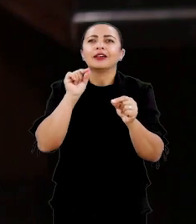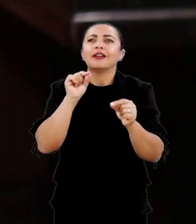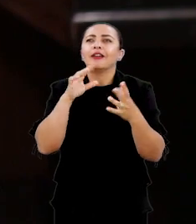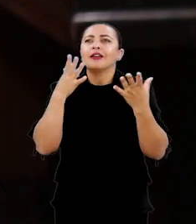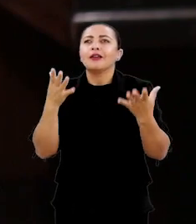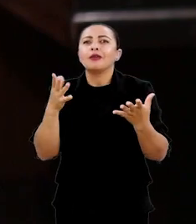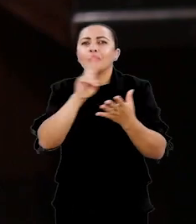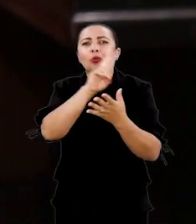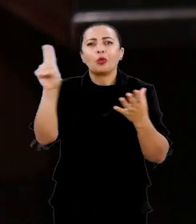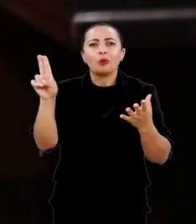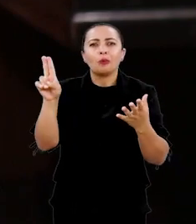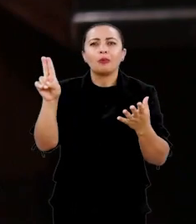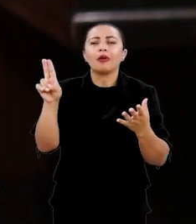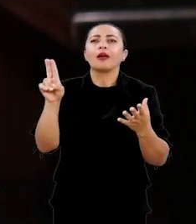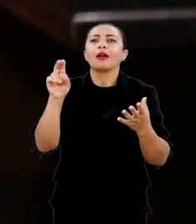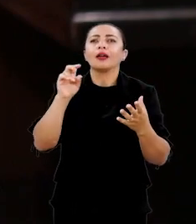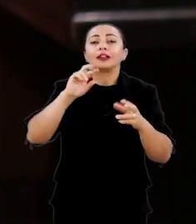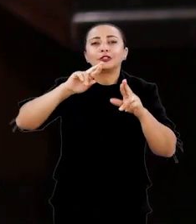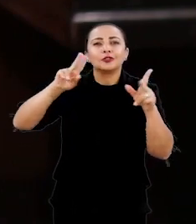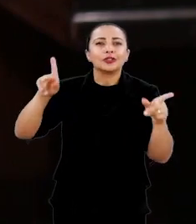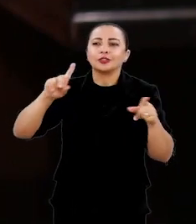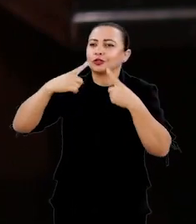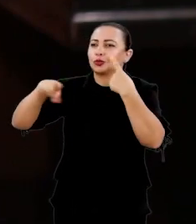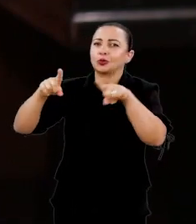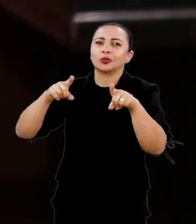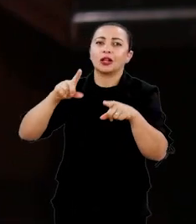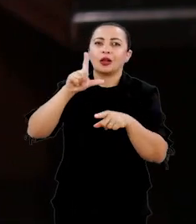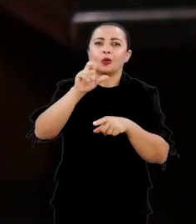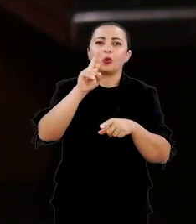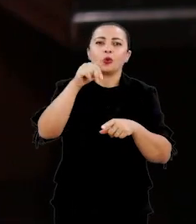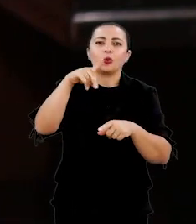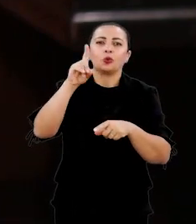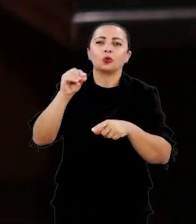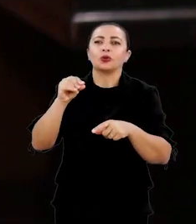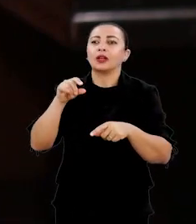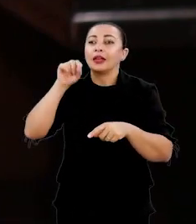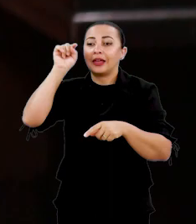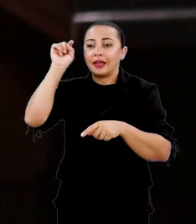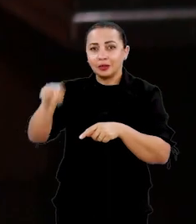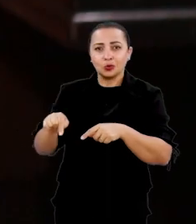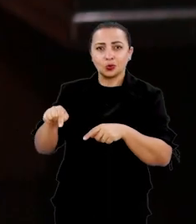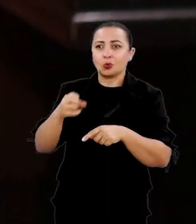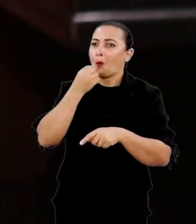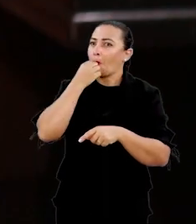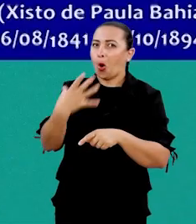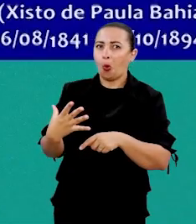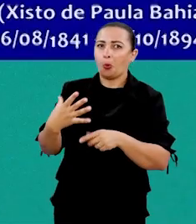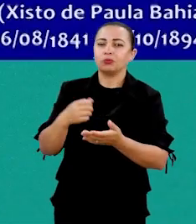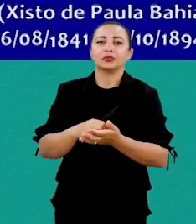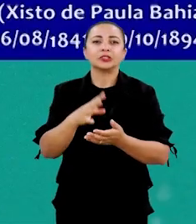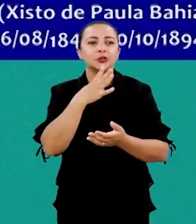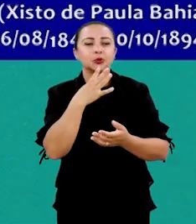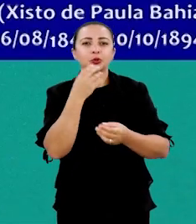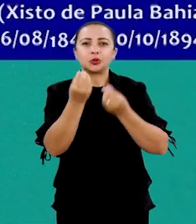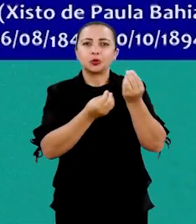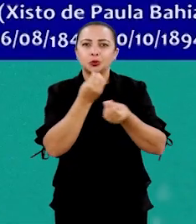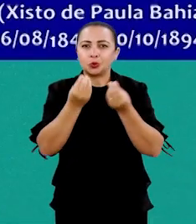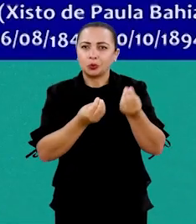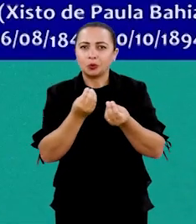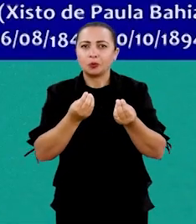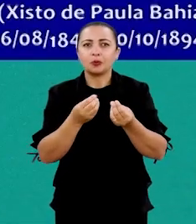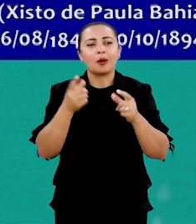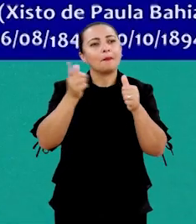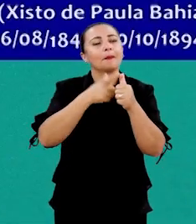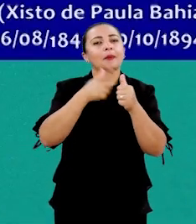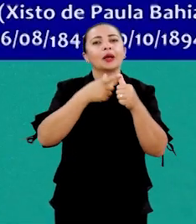que é que a diferencia das outras é um lundu chamado Isto é Bom que é conhecido